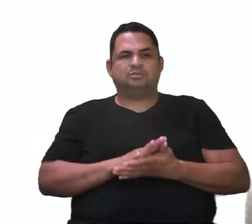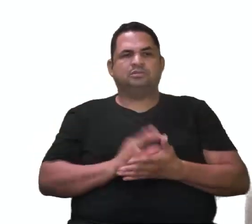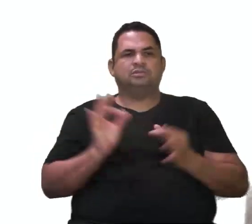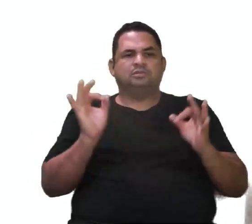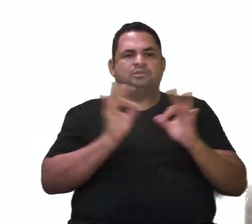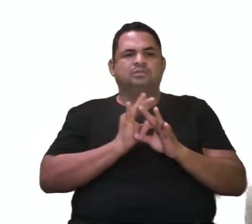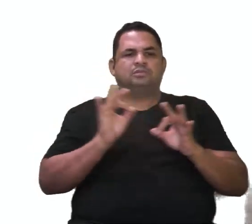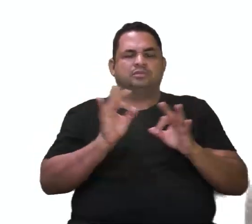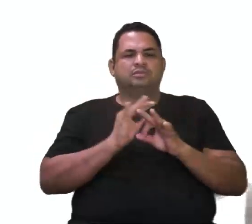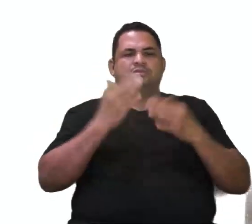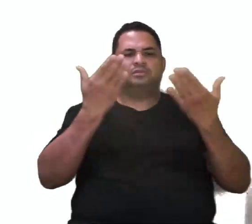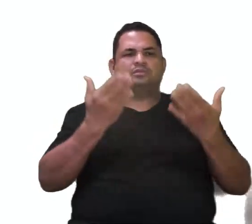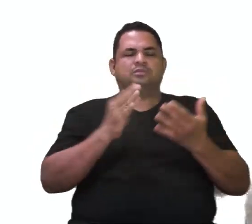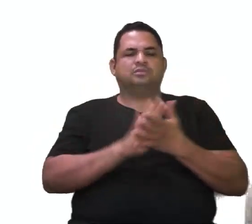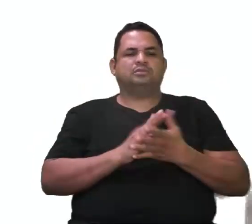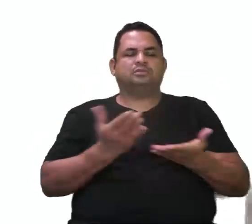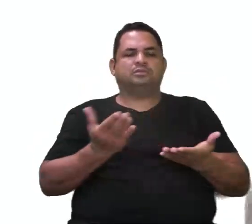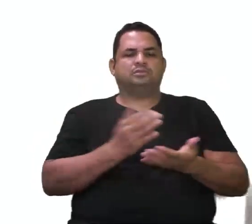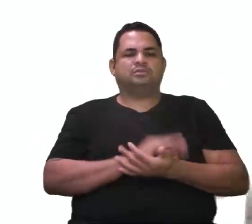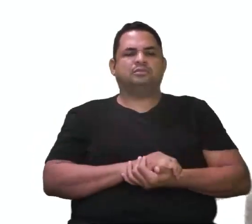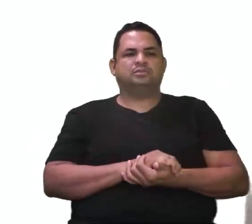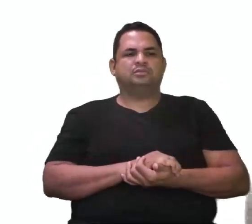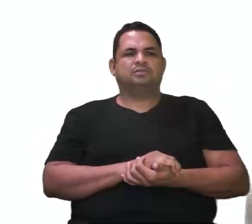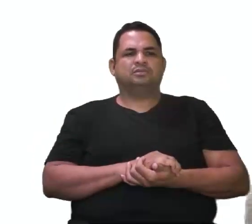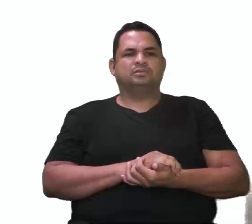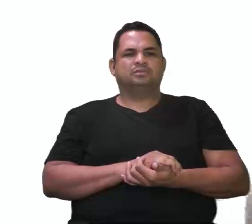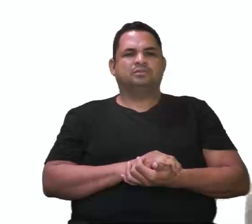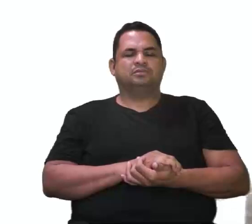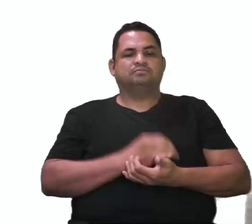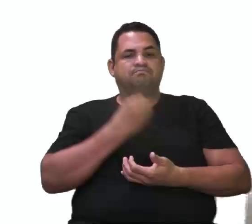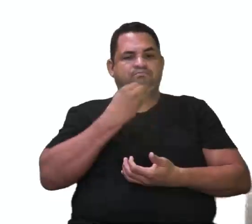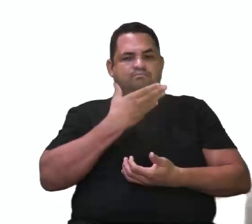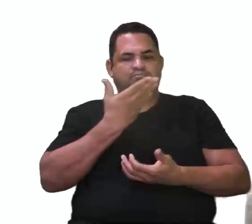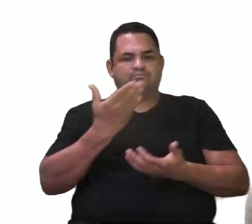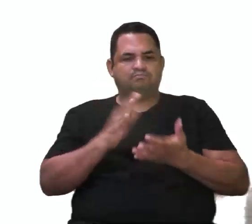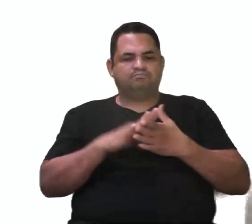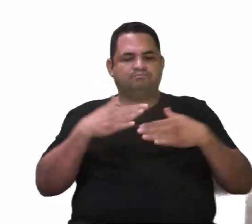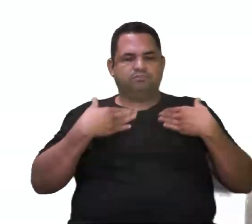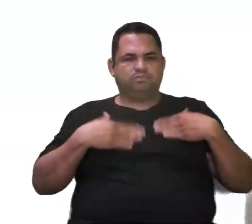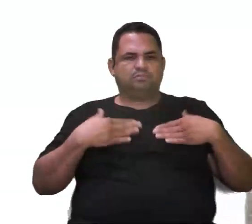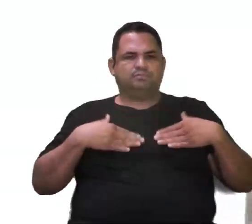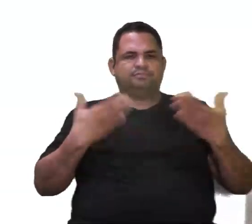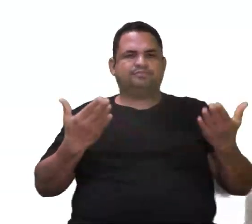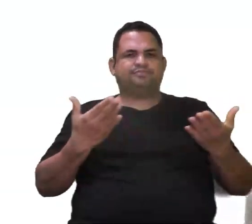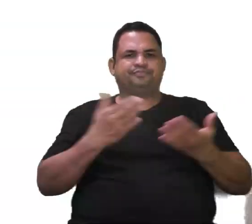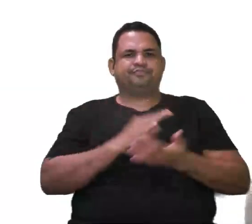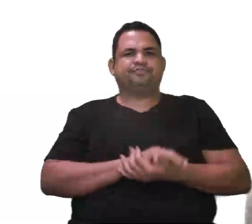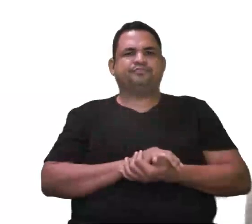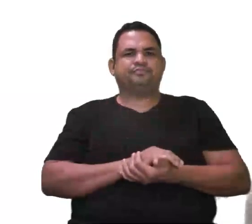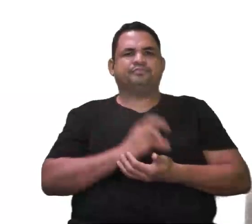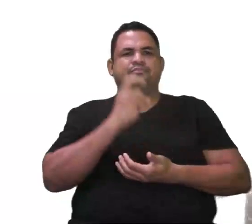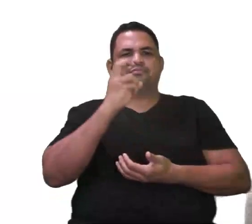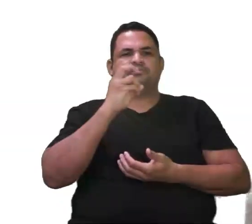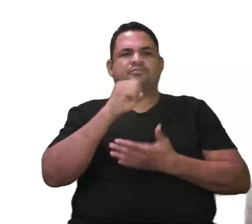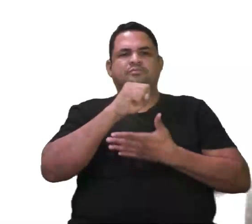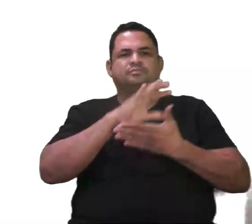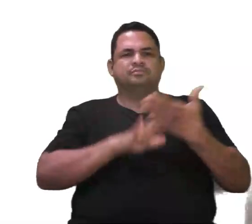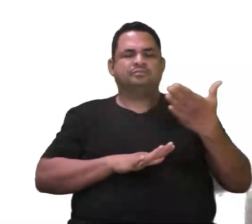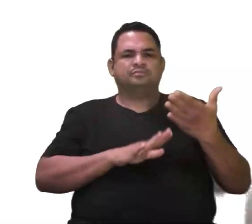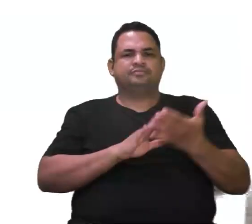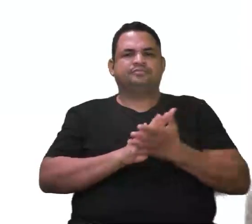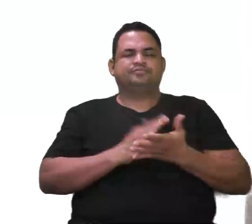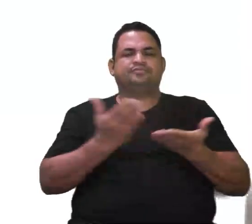Perfeito? Perfeito é ódio. Perfeito. Tá bom, gente? Tranquilo? Vamos pra quinta questão.